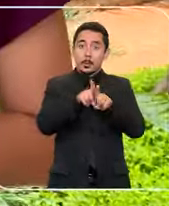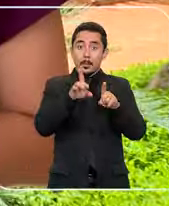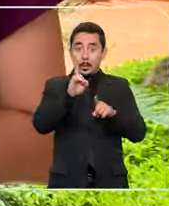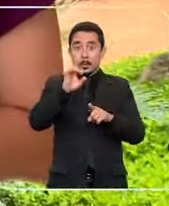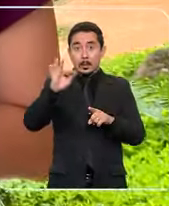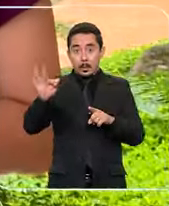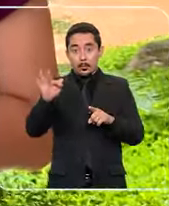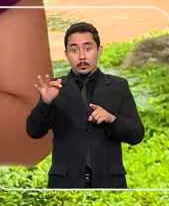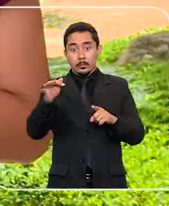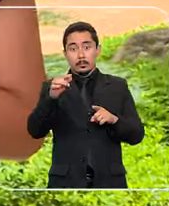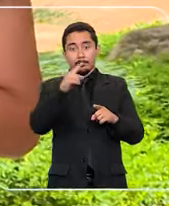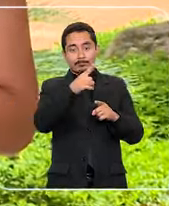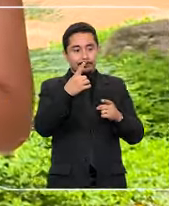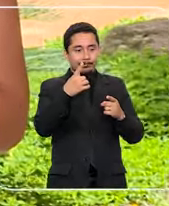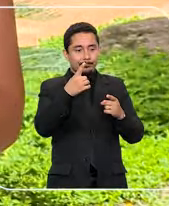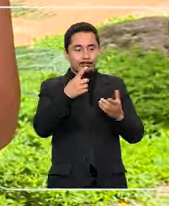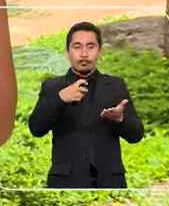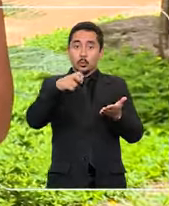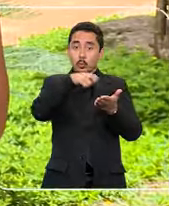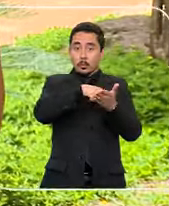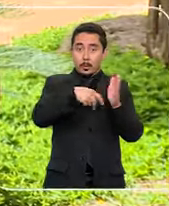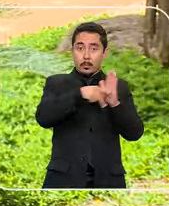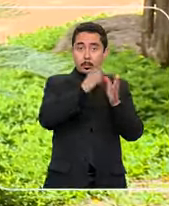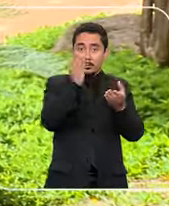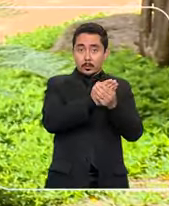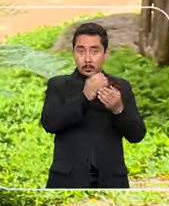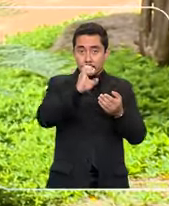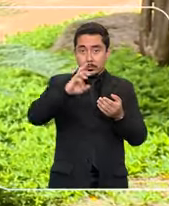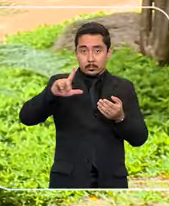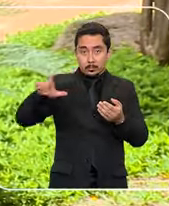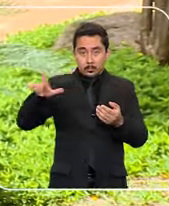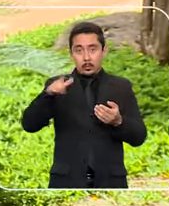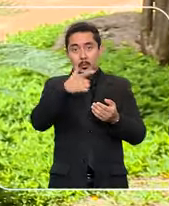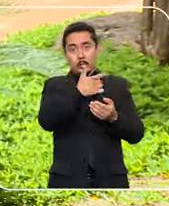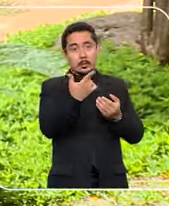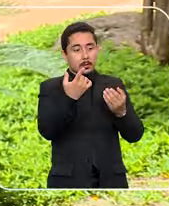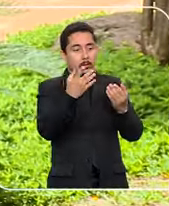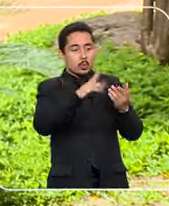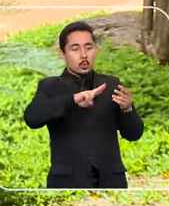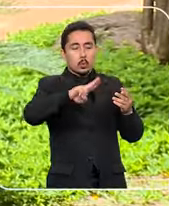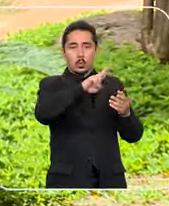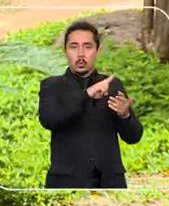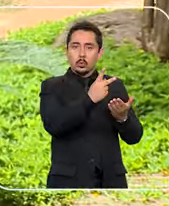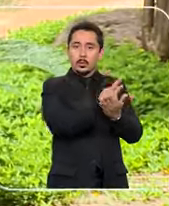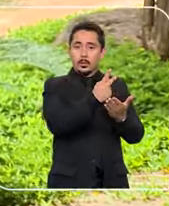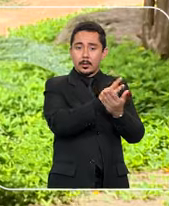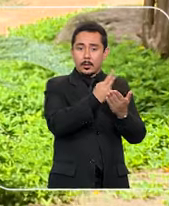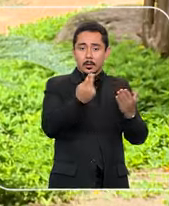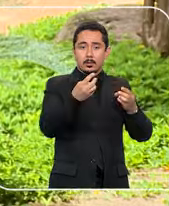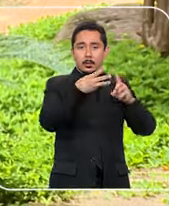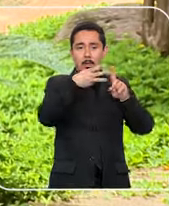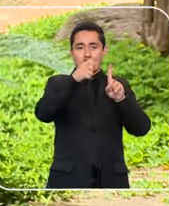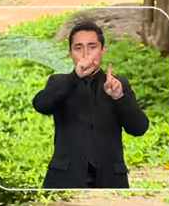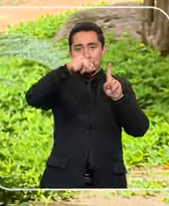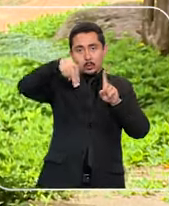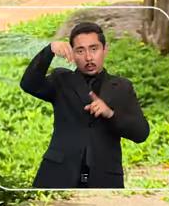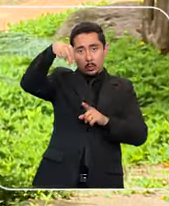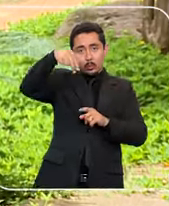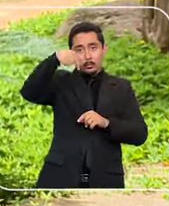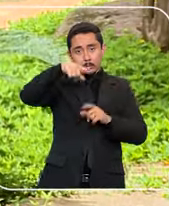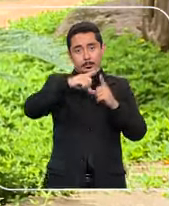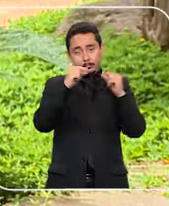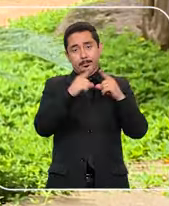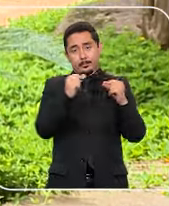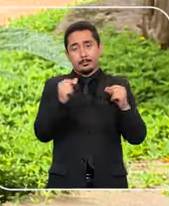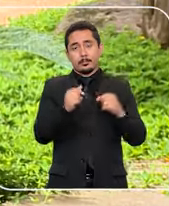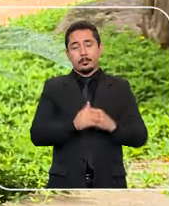comerciais e o Distrito Federal foram condenados em ação civil pública por ocupação irregular de áreas aqui no bairro Asa Norte,